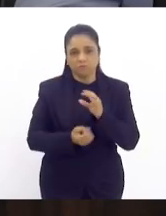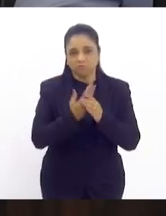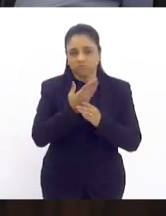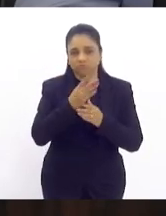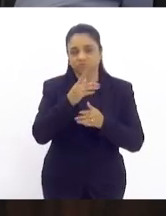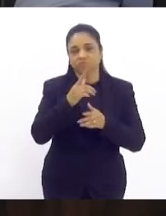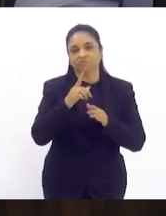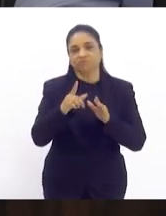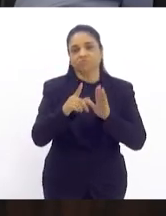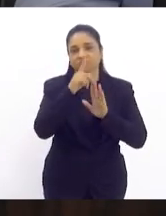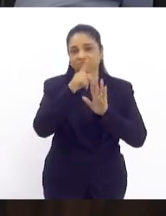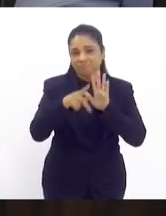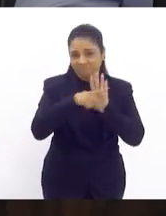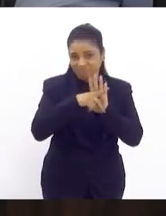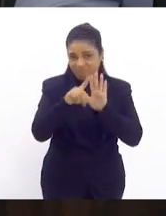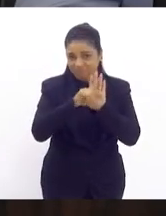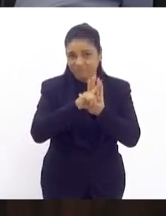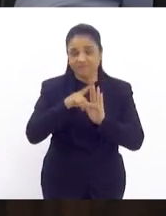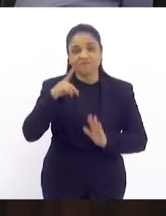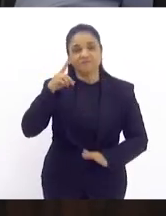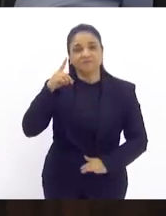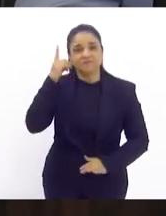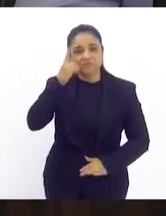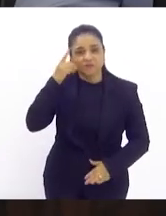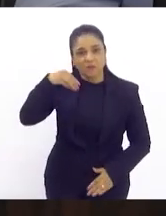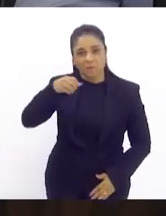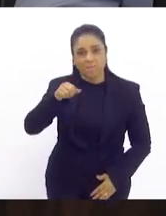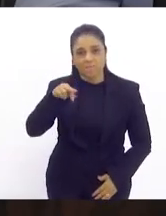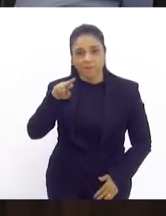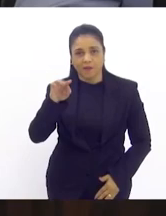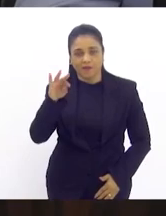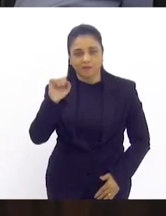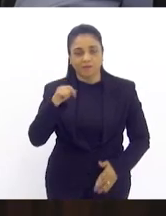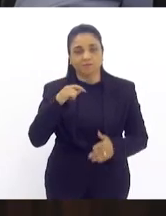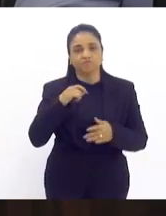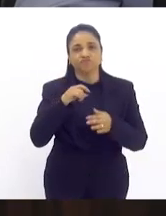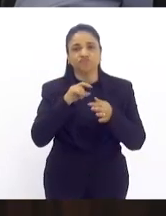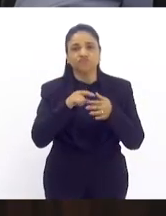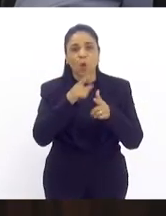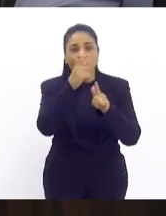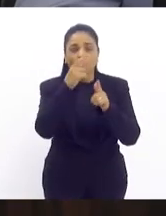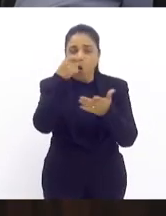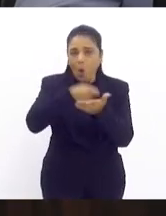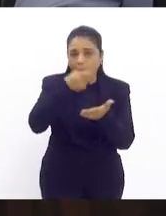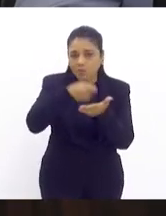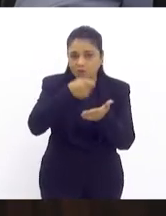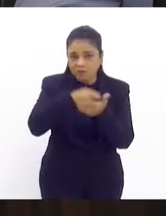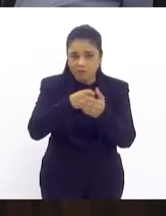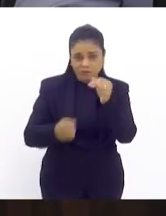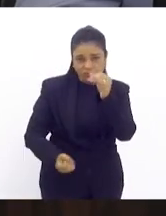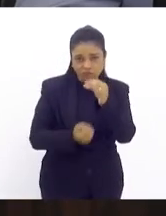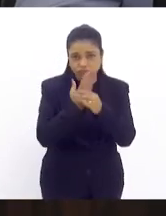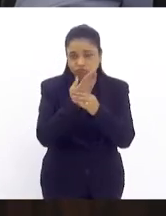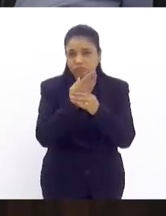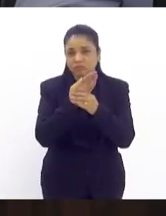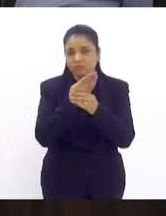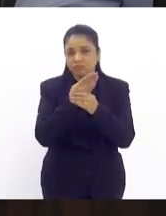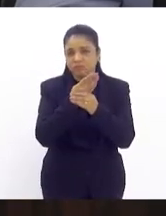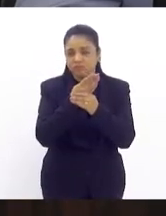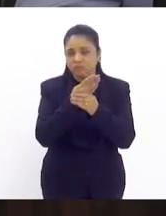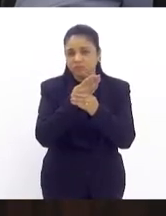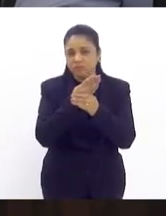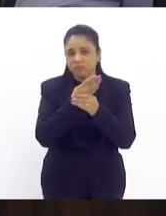Marta Rocha que institui a obrigatoriedade da criação a